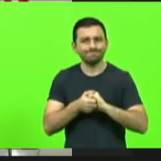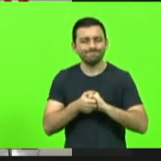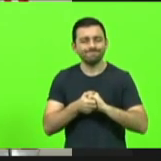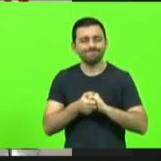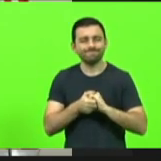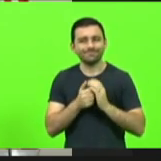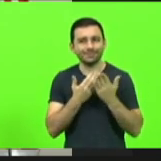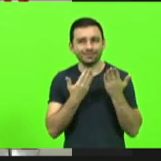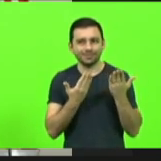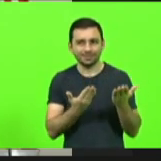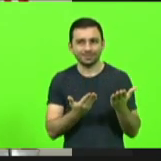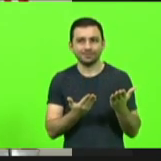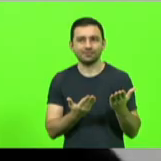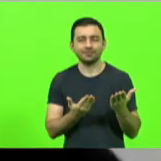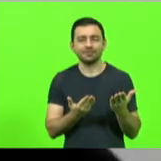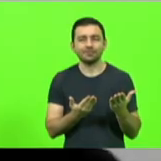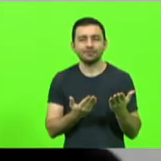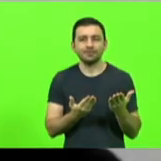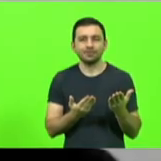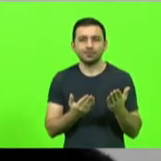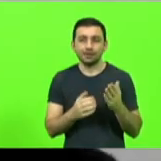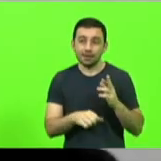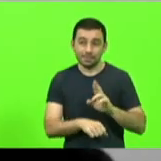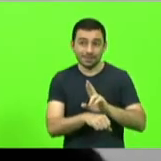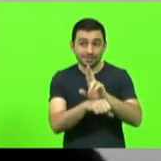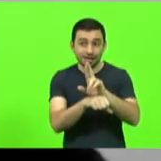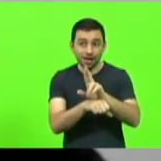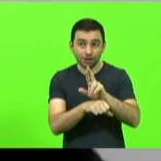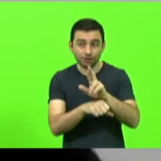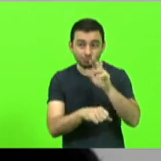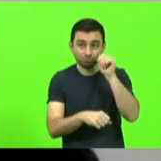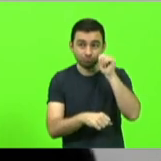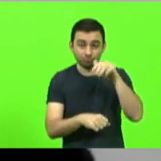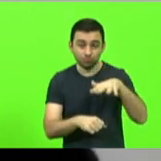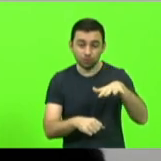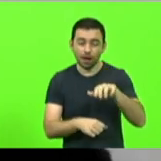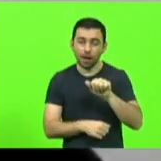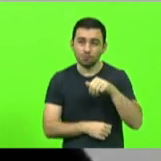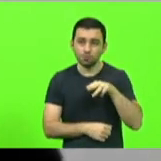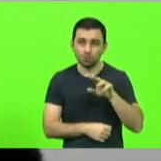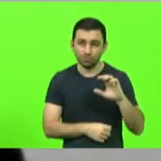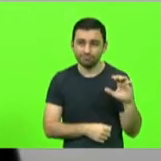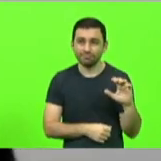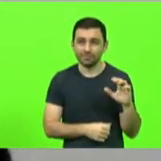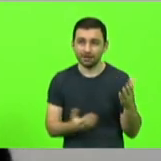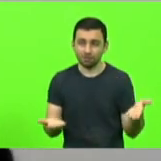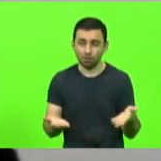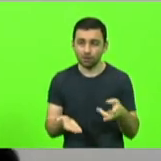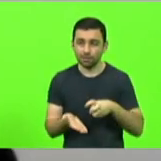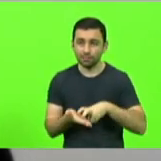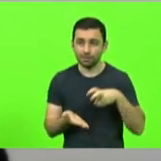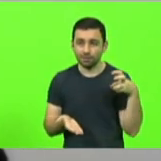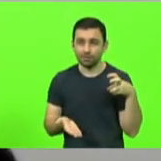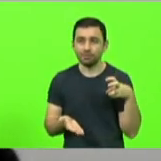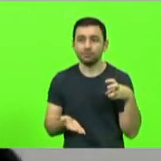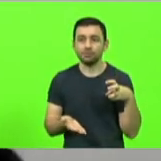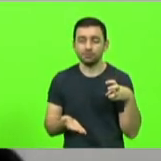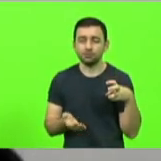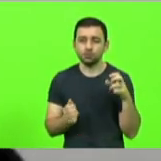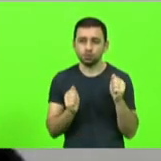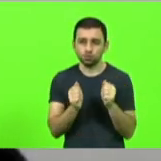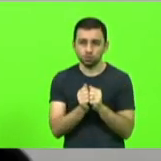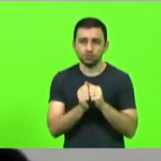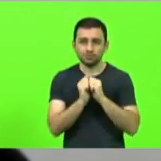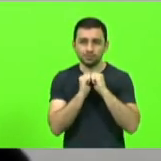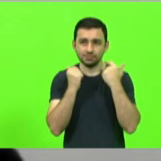as representantes da MUC que estão nessa manhã participando desta sessão